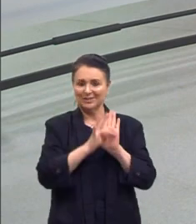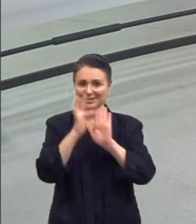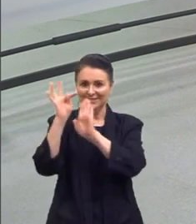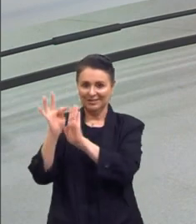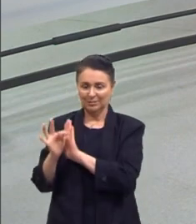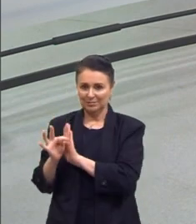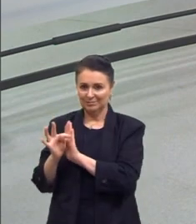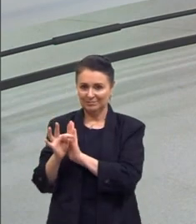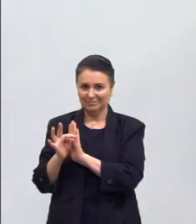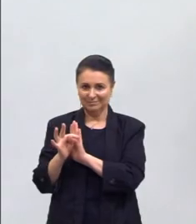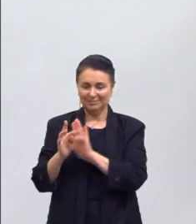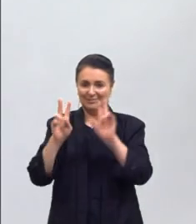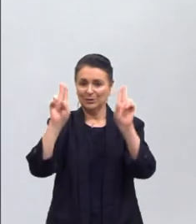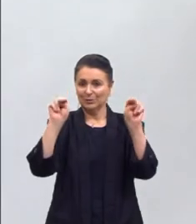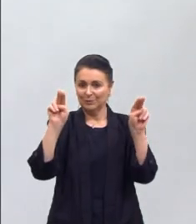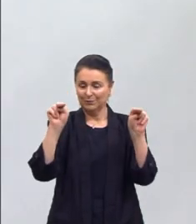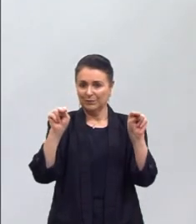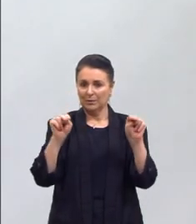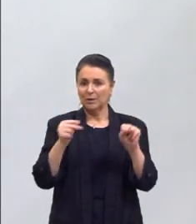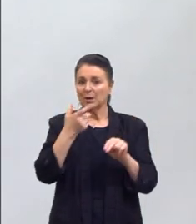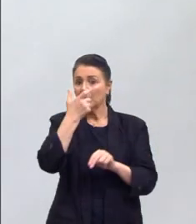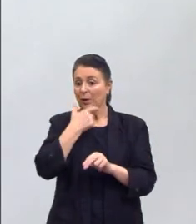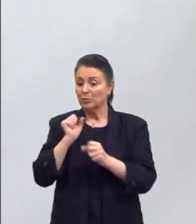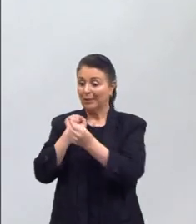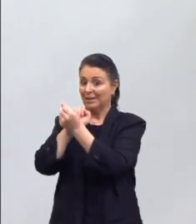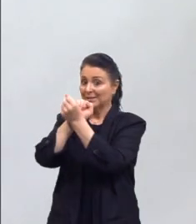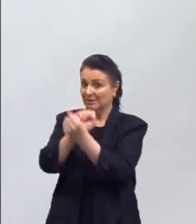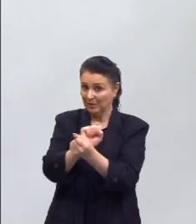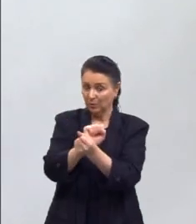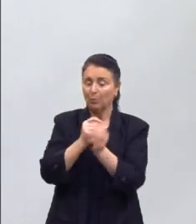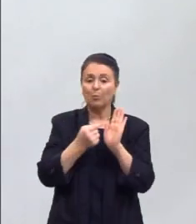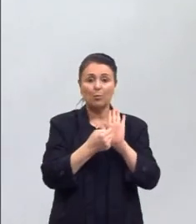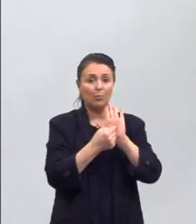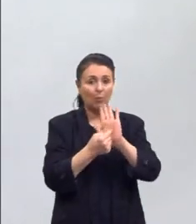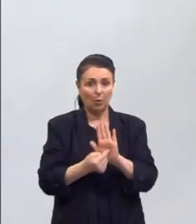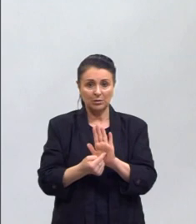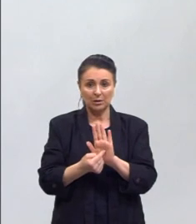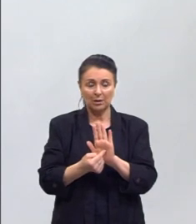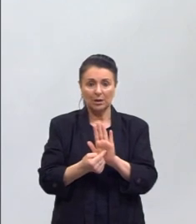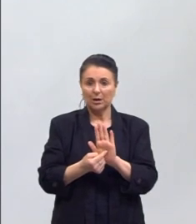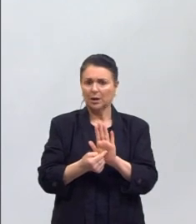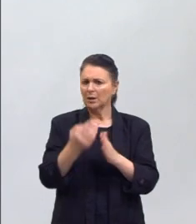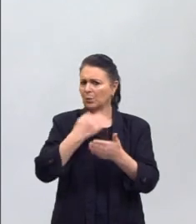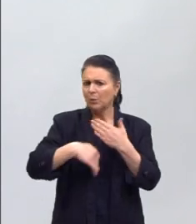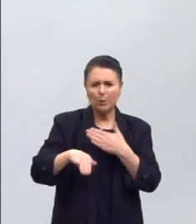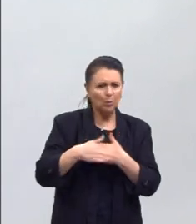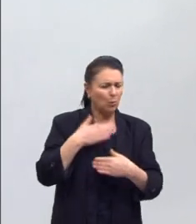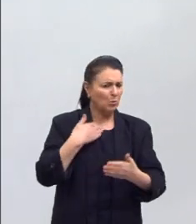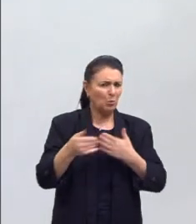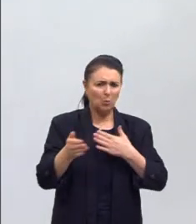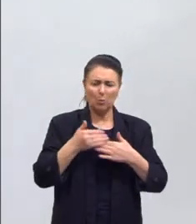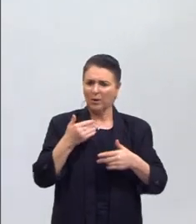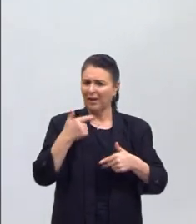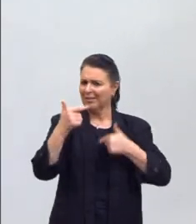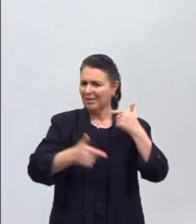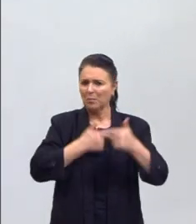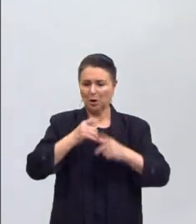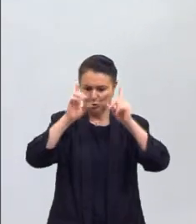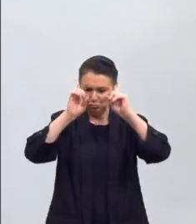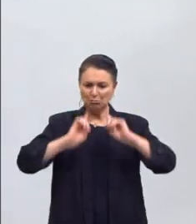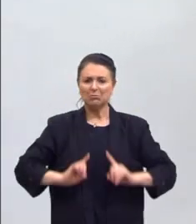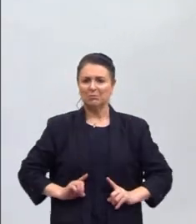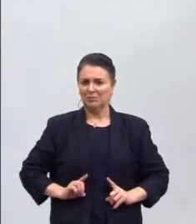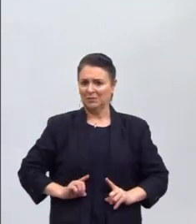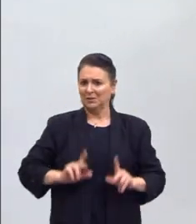Eu acho que a questão da escravidão nos mostra que não vai ser todo e qualquer trabalho que dignifica as pessoas.